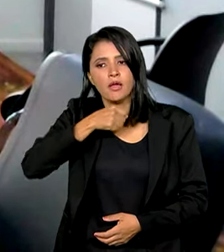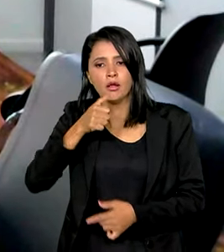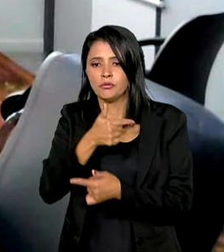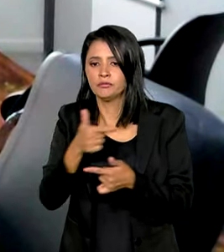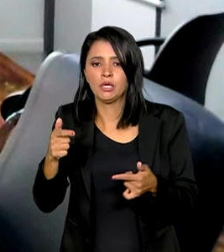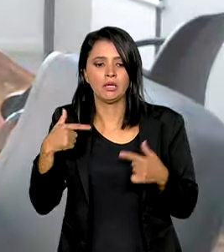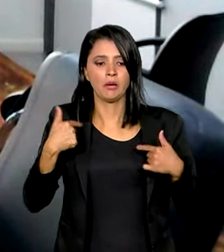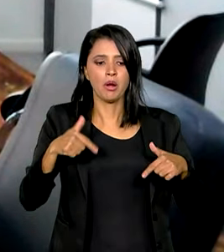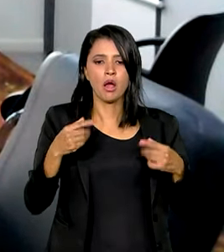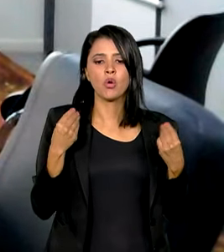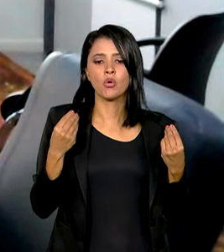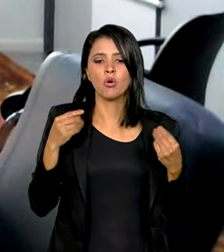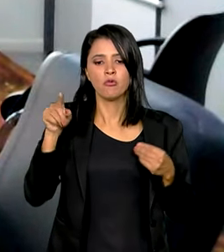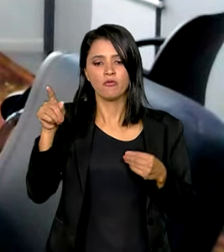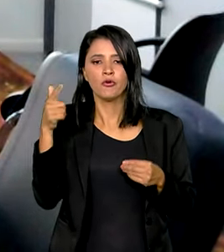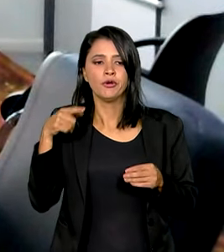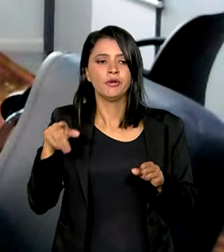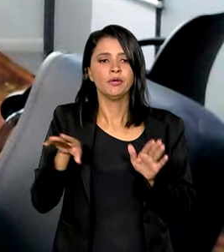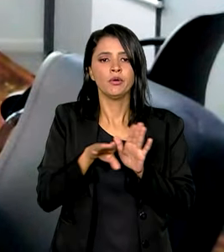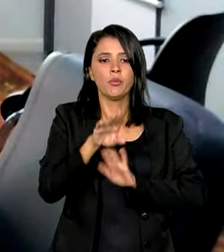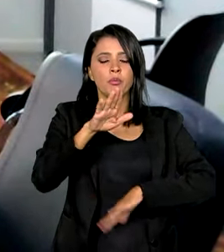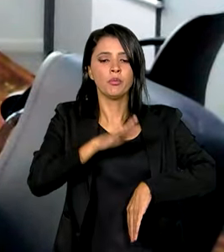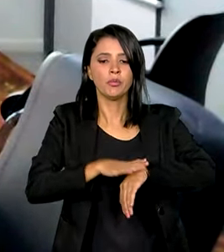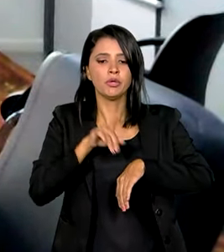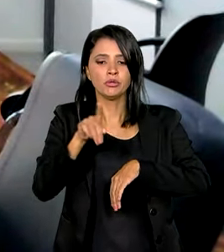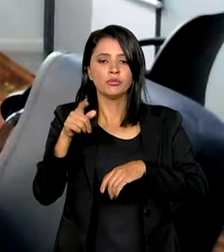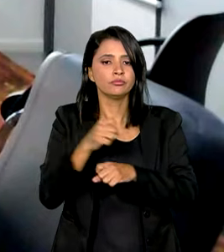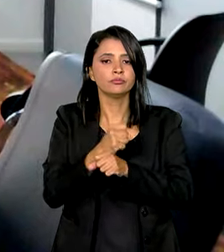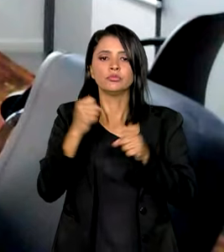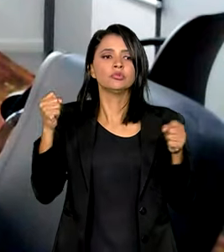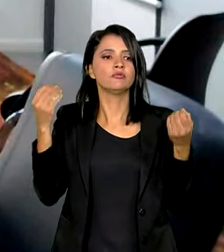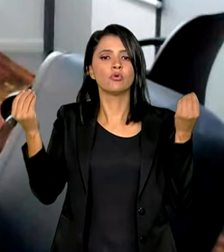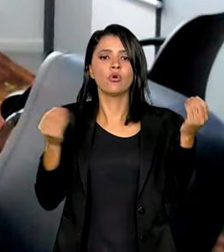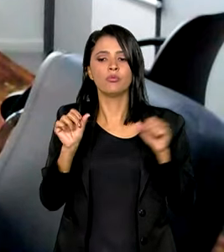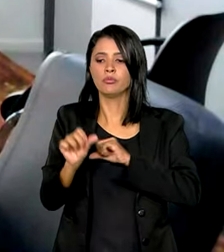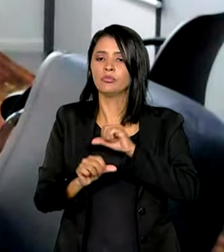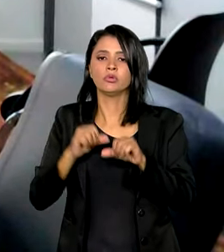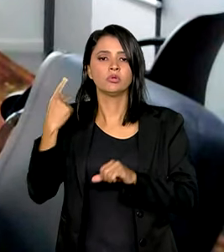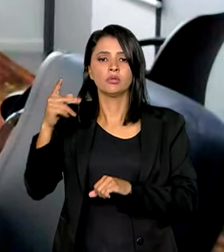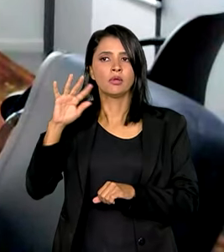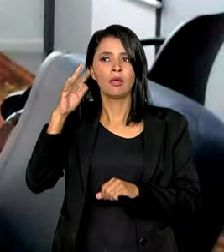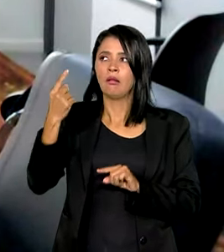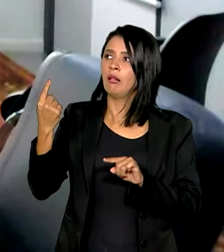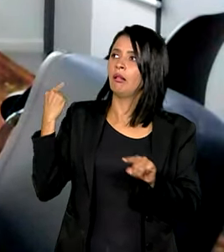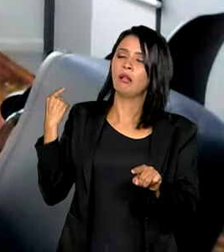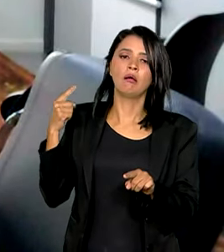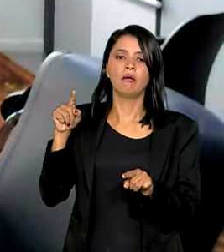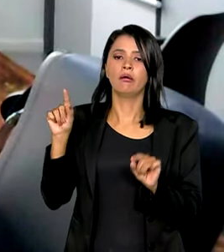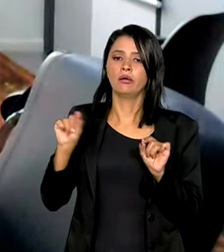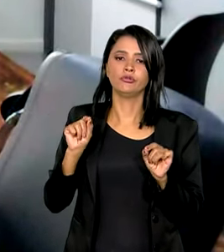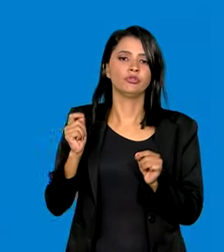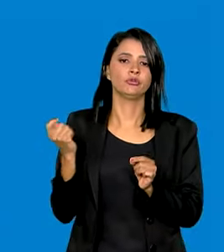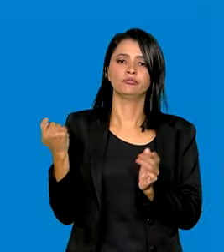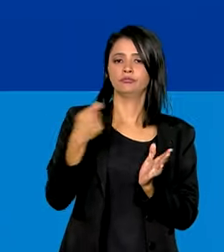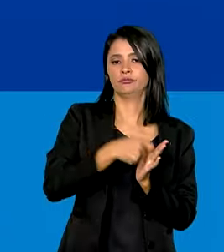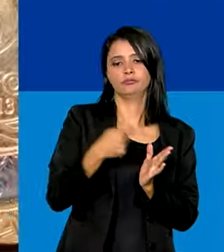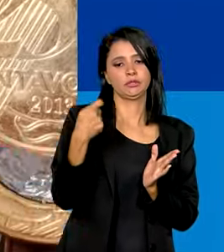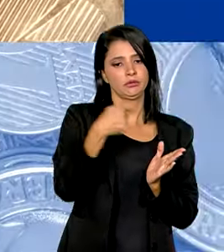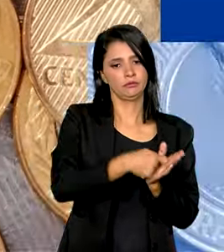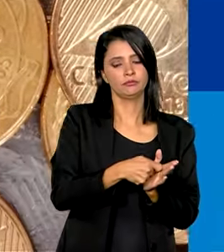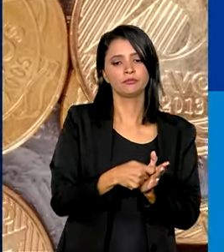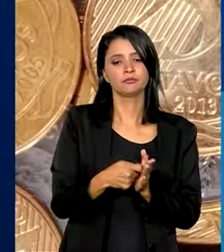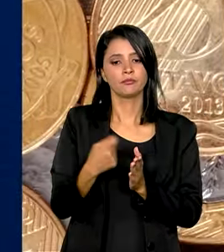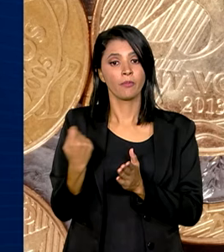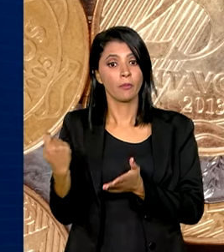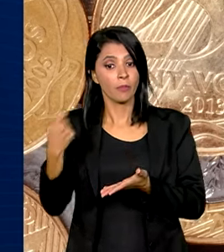tem condições de trabalhar, você chega num momento que você não tem mais como mudar a decisão lá de trás de não ter contribuído. Para